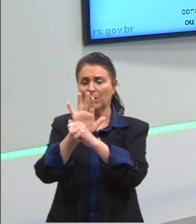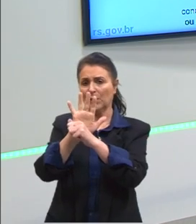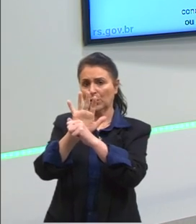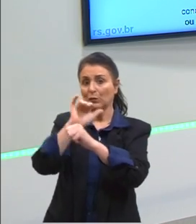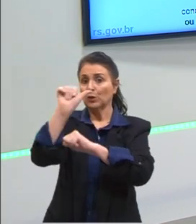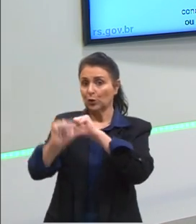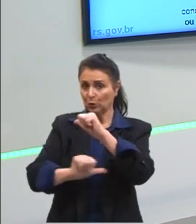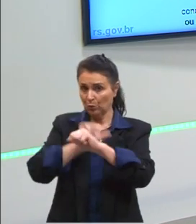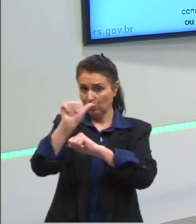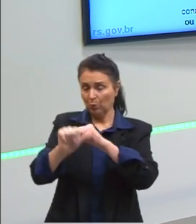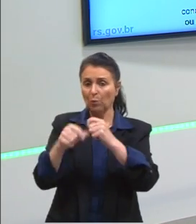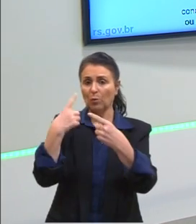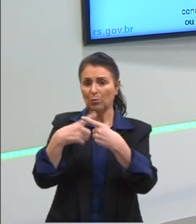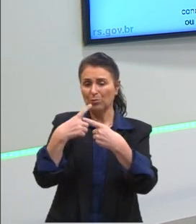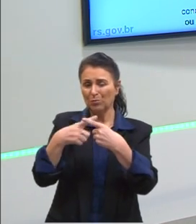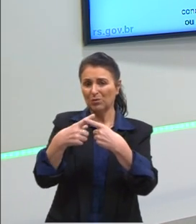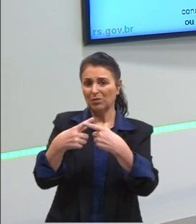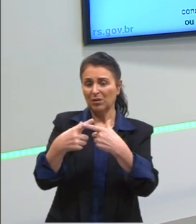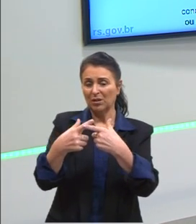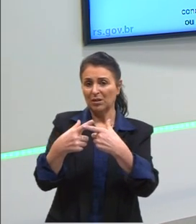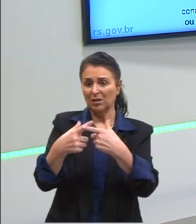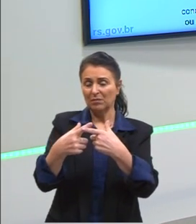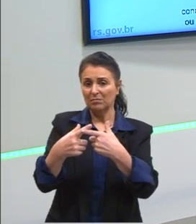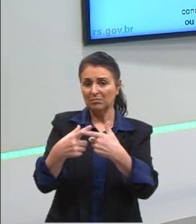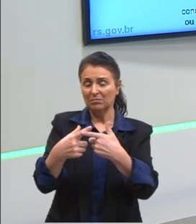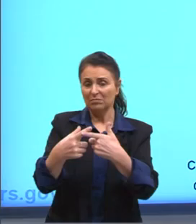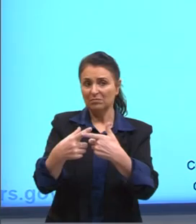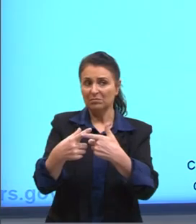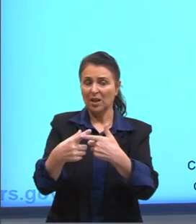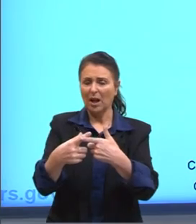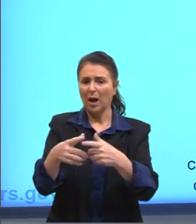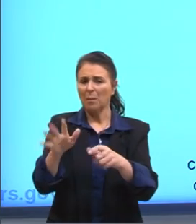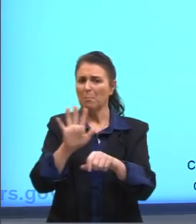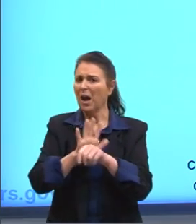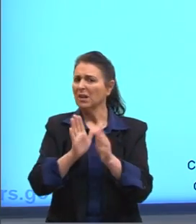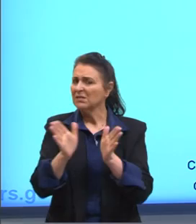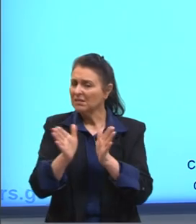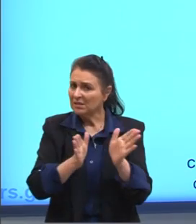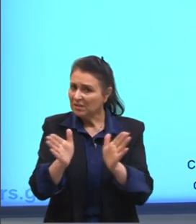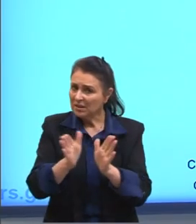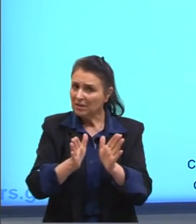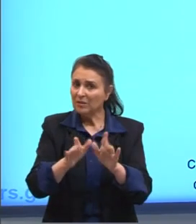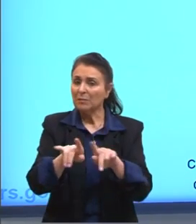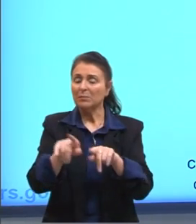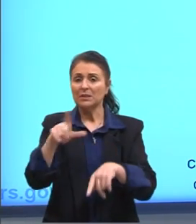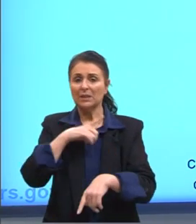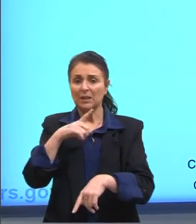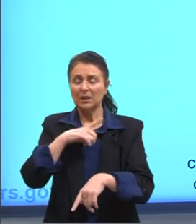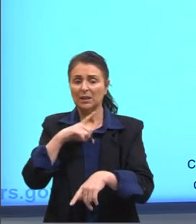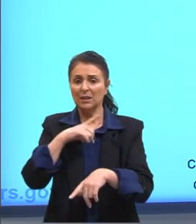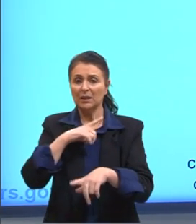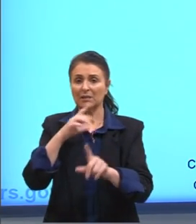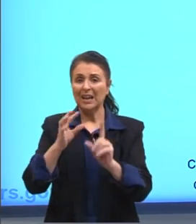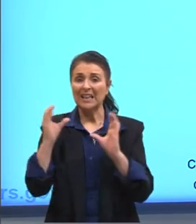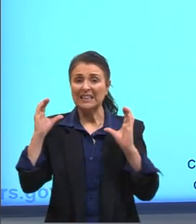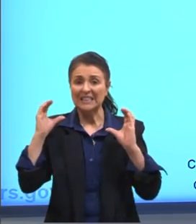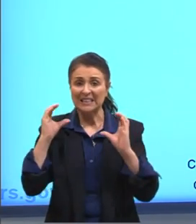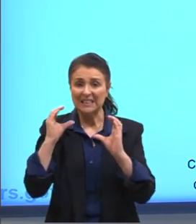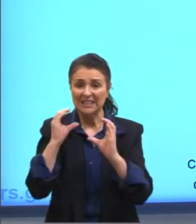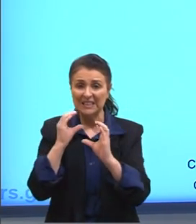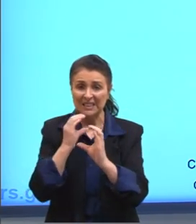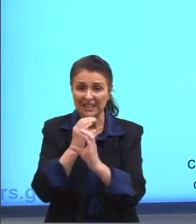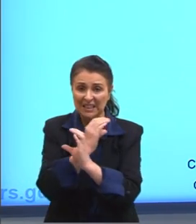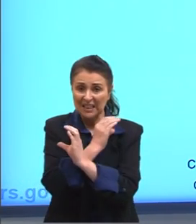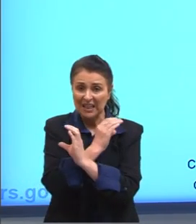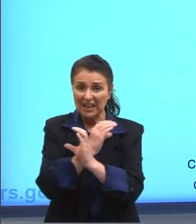fluido aqui, até para ele ser mais acessível, né? Mas, então, ele possui elevado calor latente de